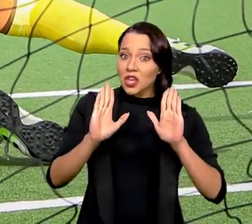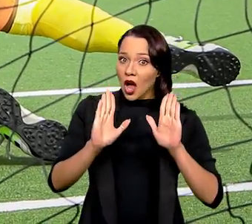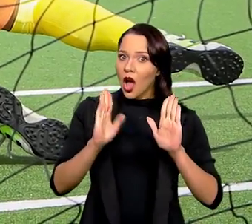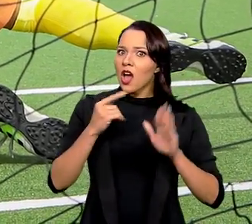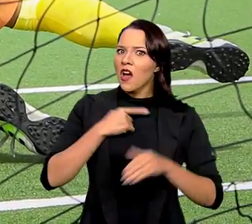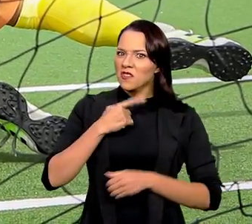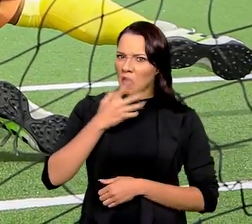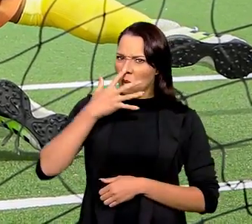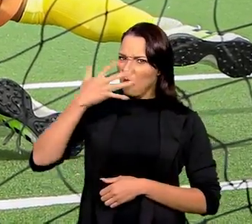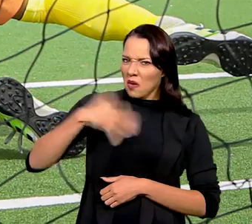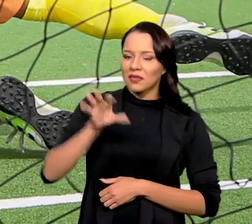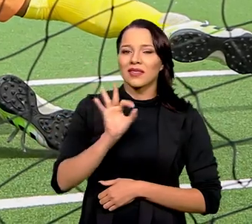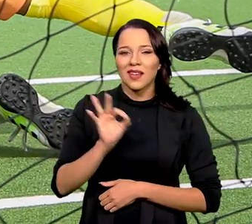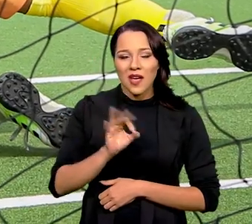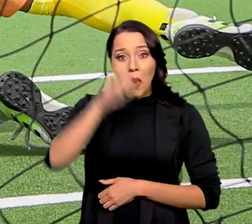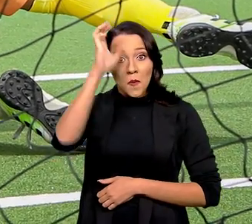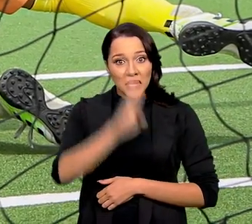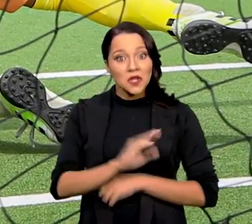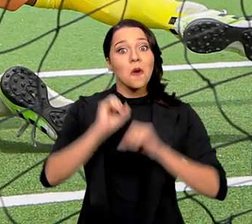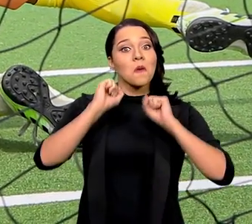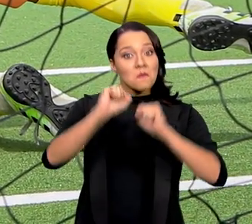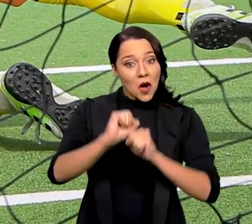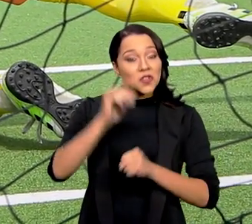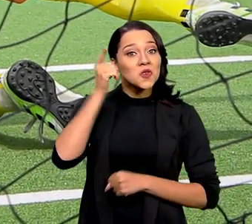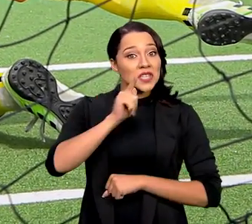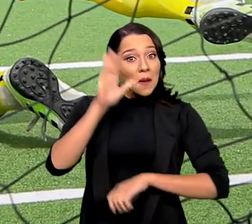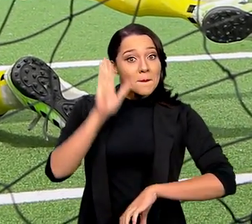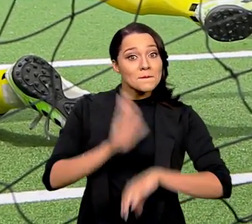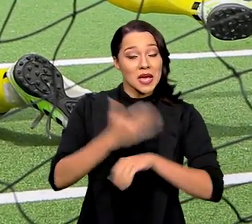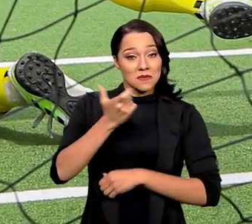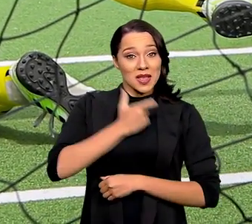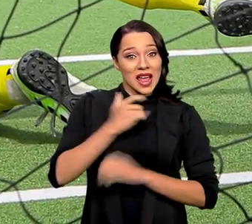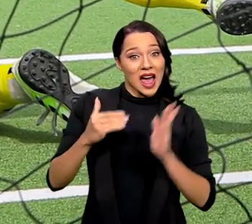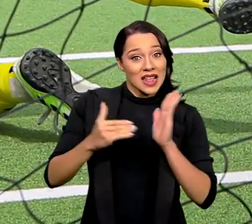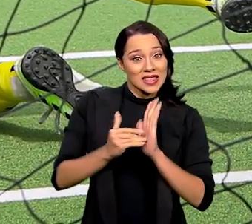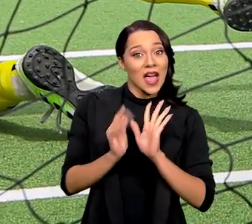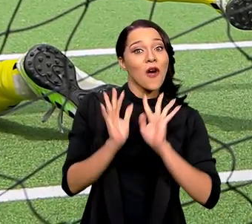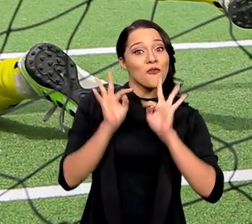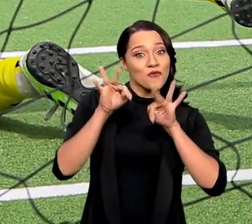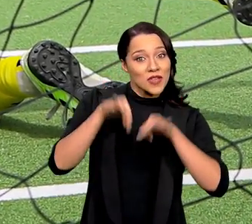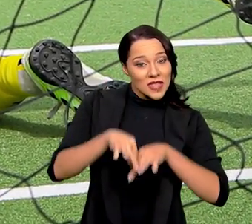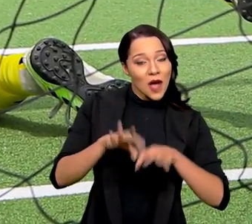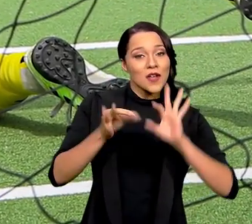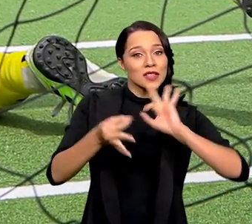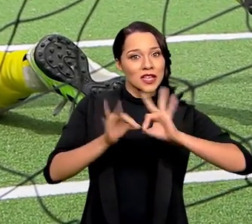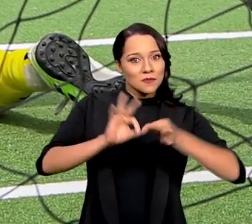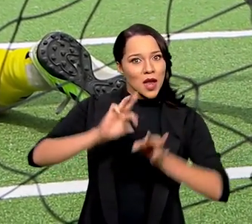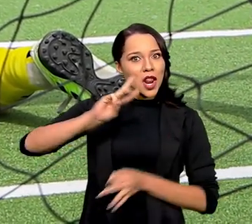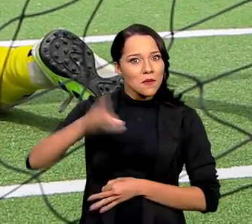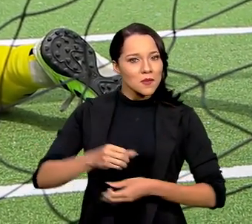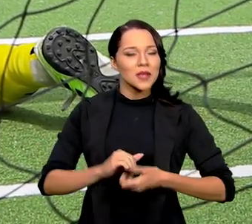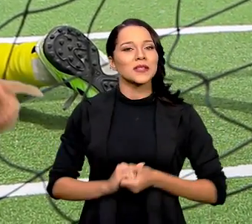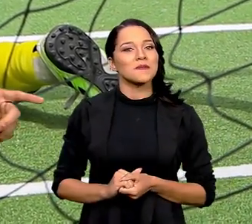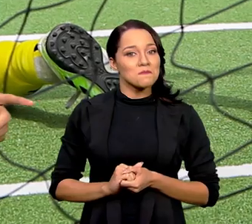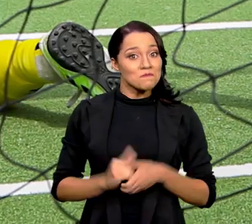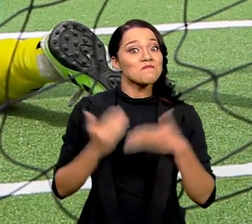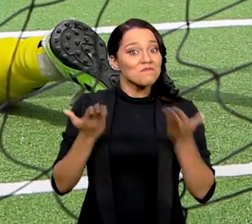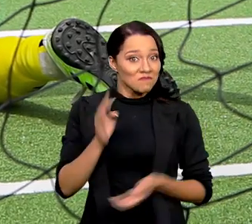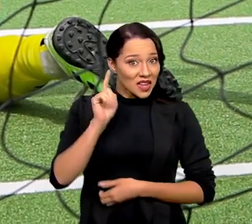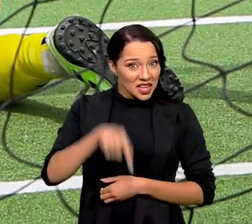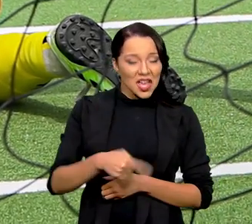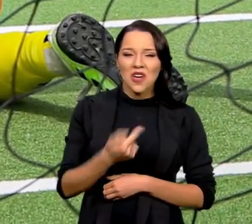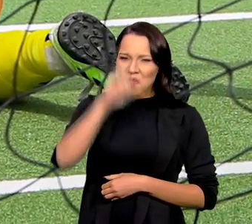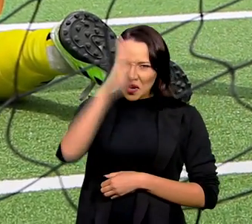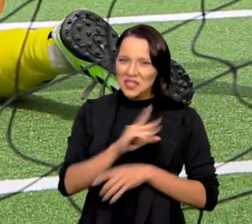olha, eu não estou exagerando não, viu? O Brasil ainda deve ganhar mais medalhas até o final dessa edição dos Jogos Paralímpicos. Aliás,